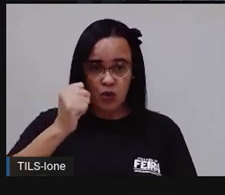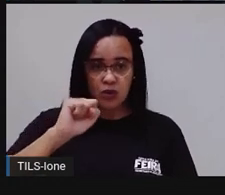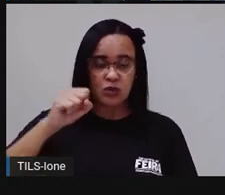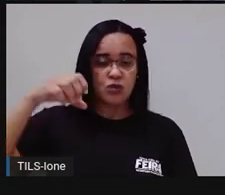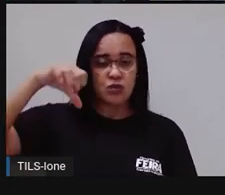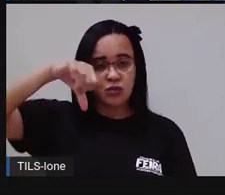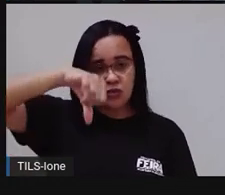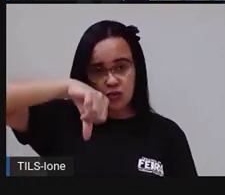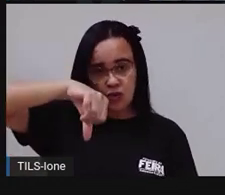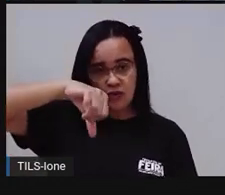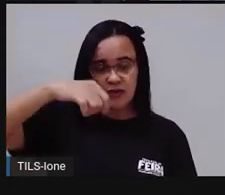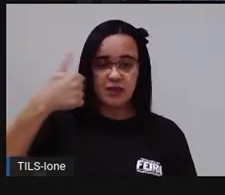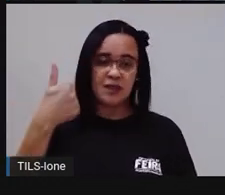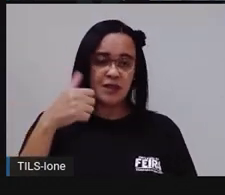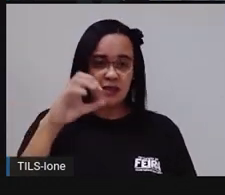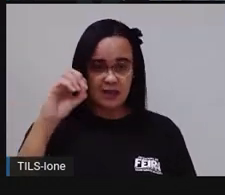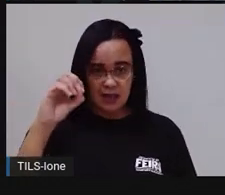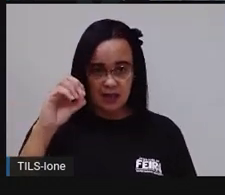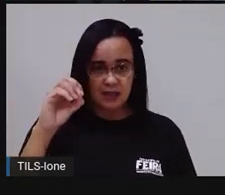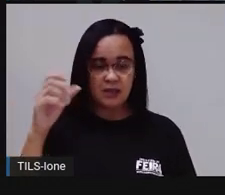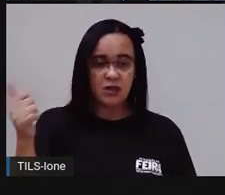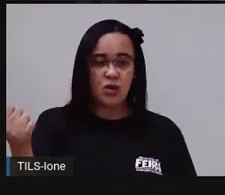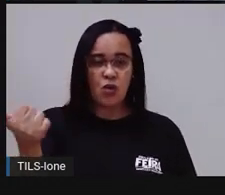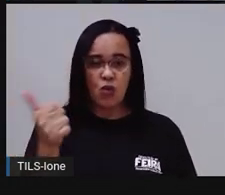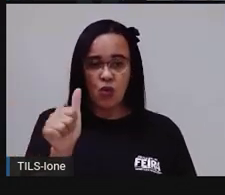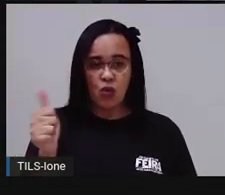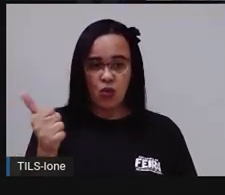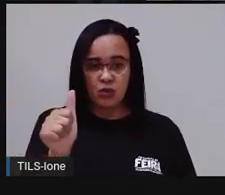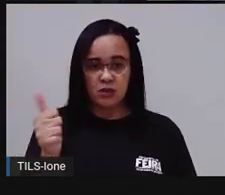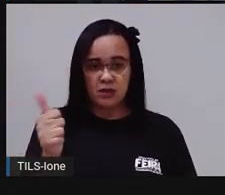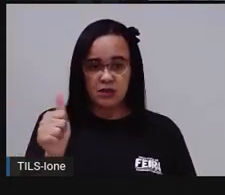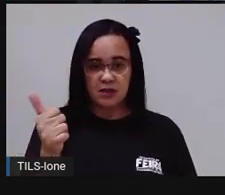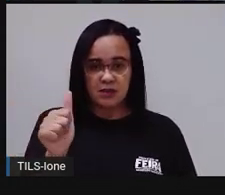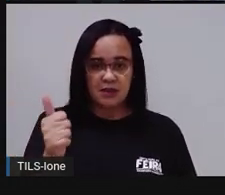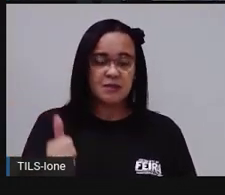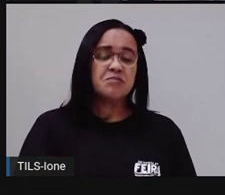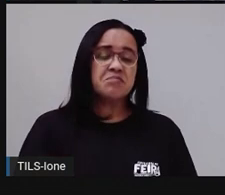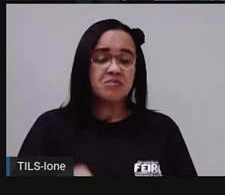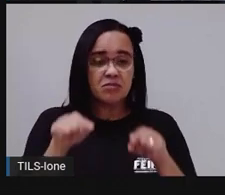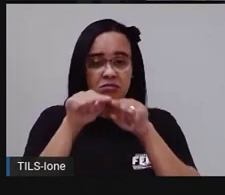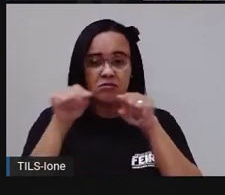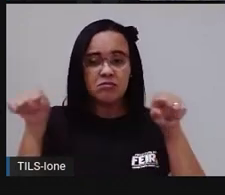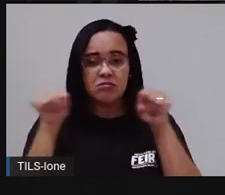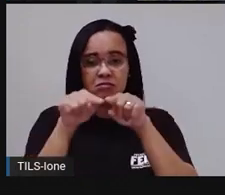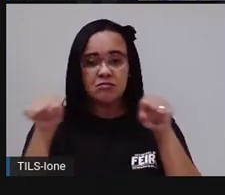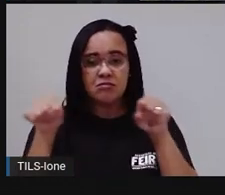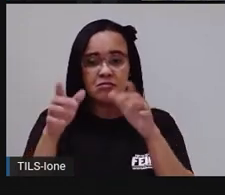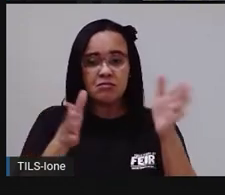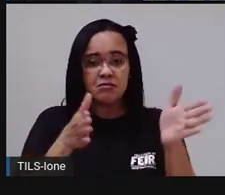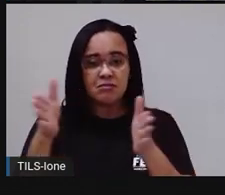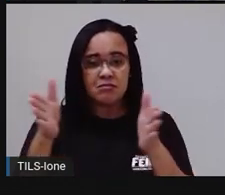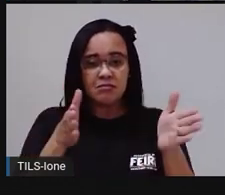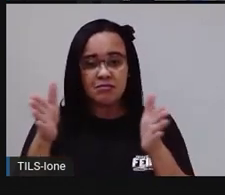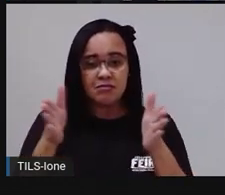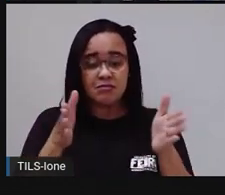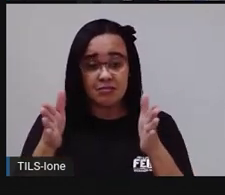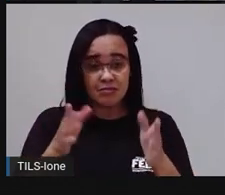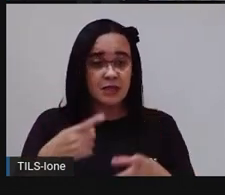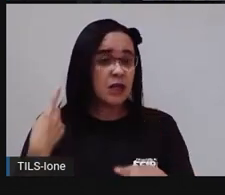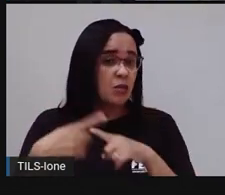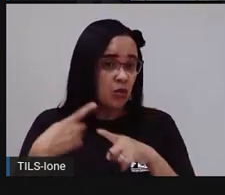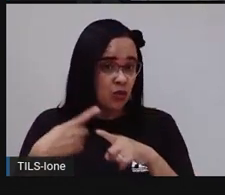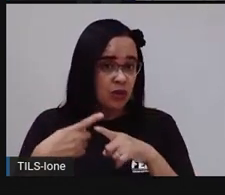8, 9, 10, 11, né? Então, ele consumiu 11